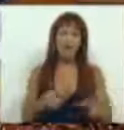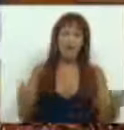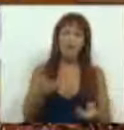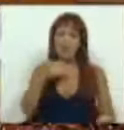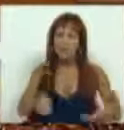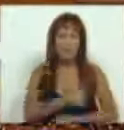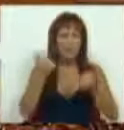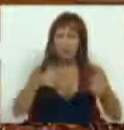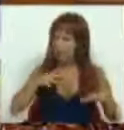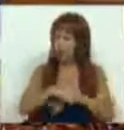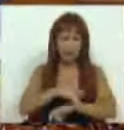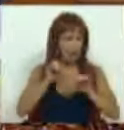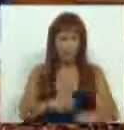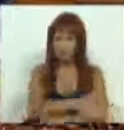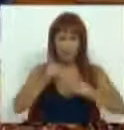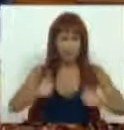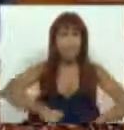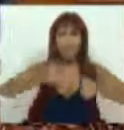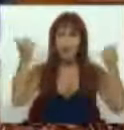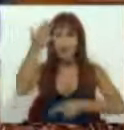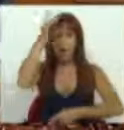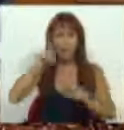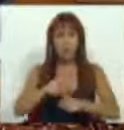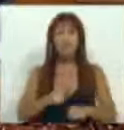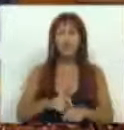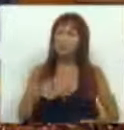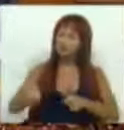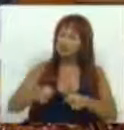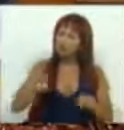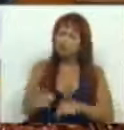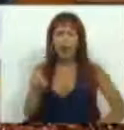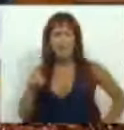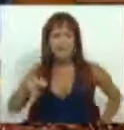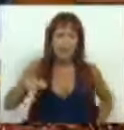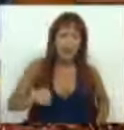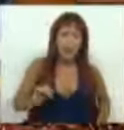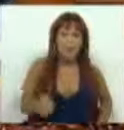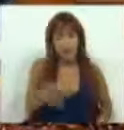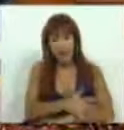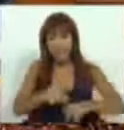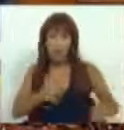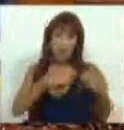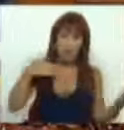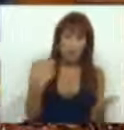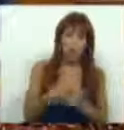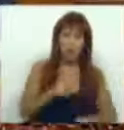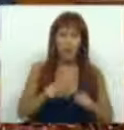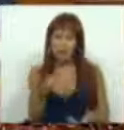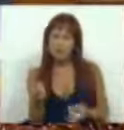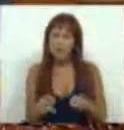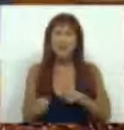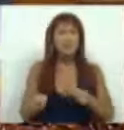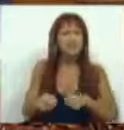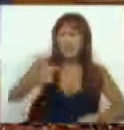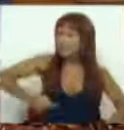maior racionalização da rede hospitalar, uma melhoria da capacidade gestionária do SNS, uma maior responsabilização de quem gere